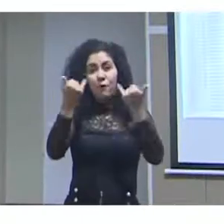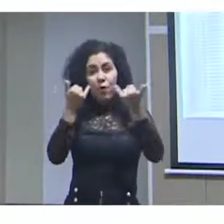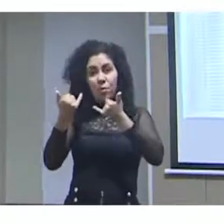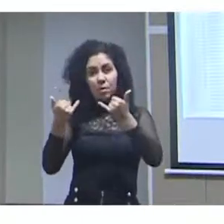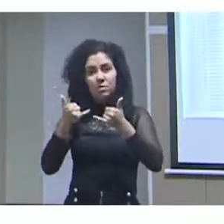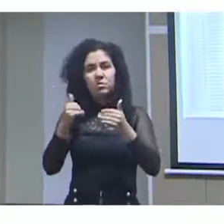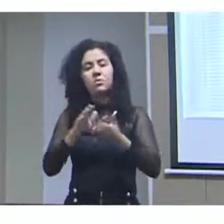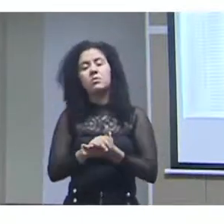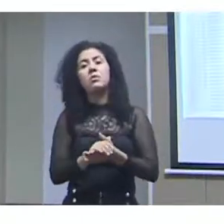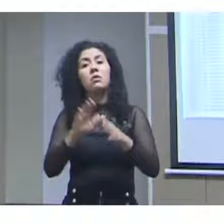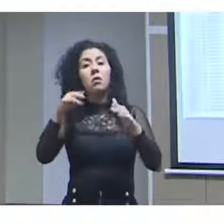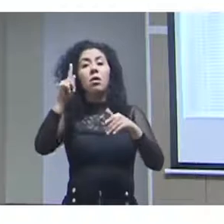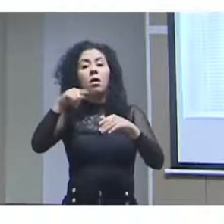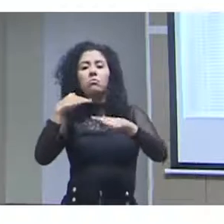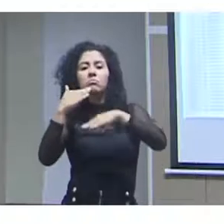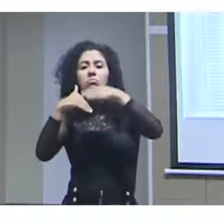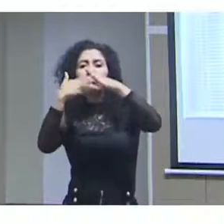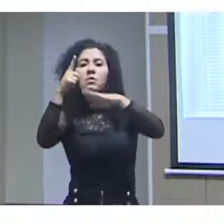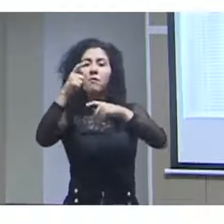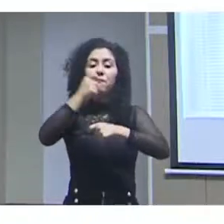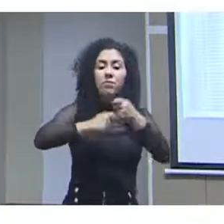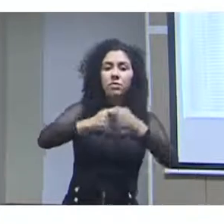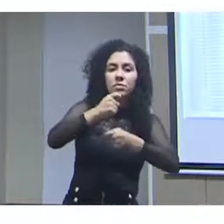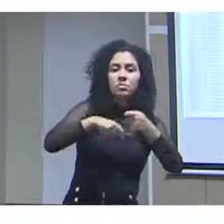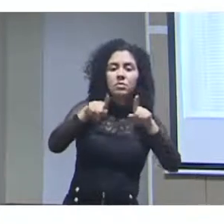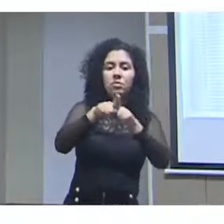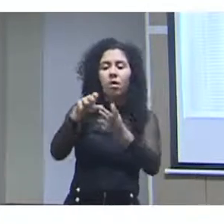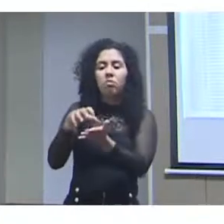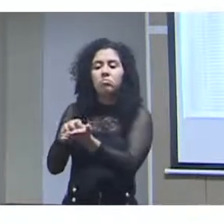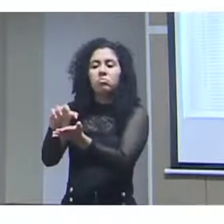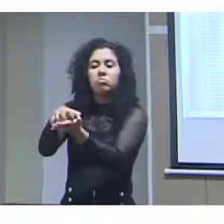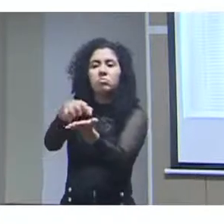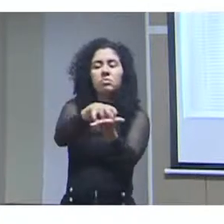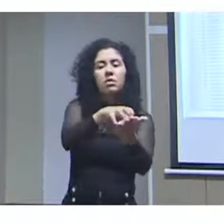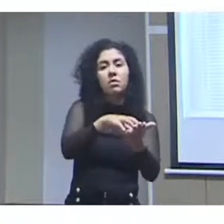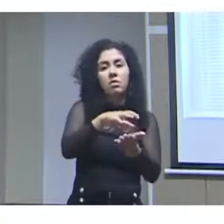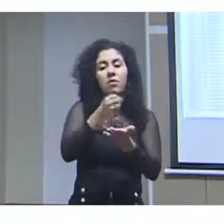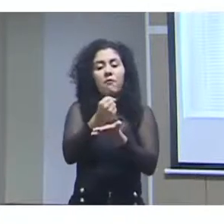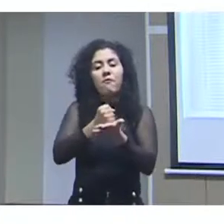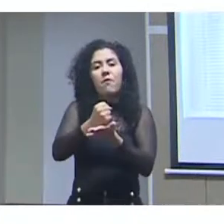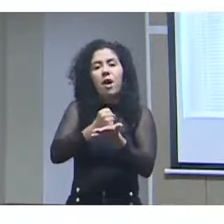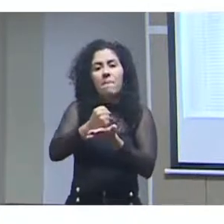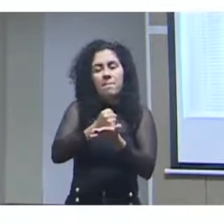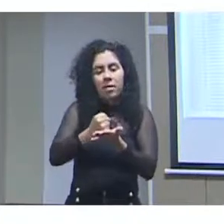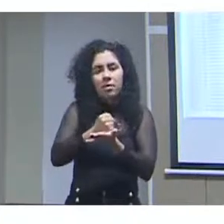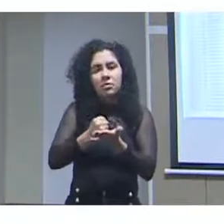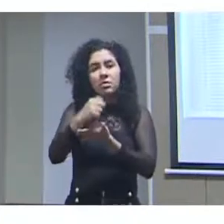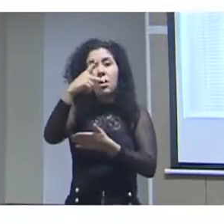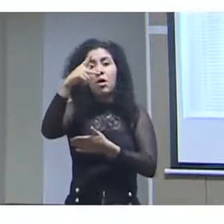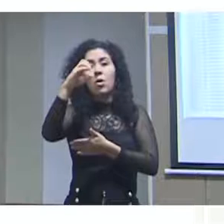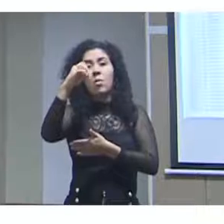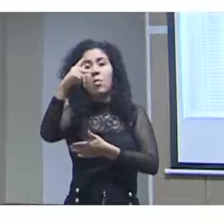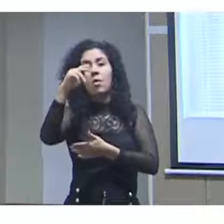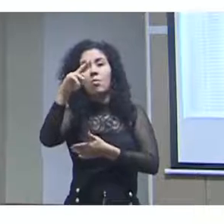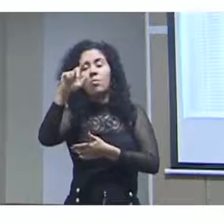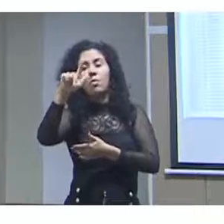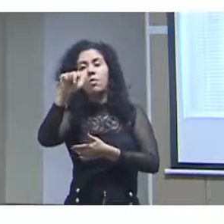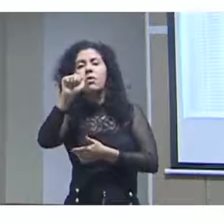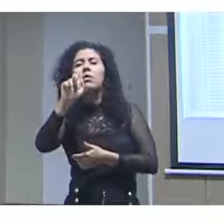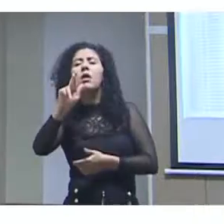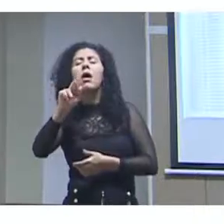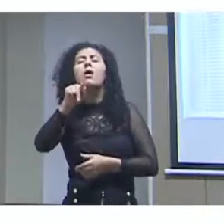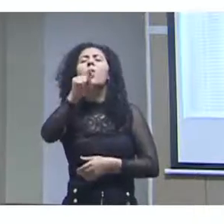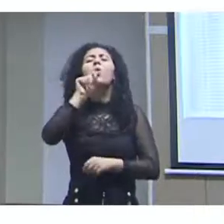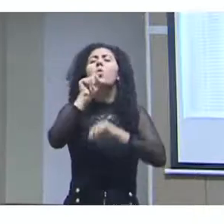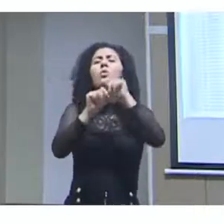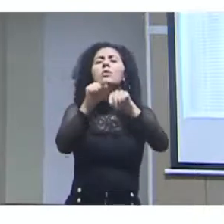o programa de aceleração do crescimento e investimentos em estabelecimentos de farmácia popular. O que você acha, hoje, que